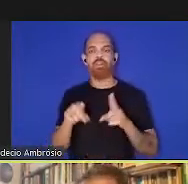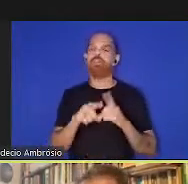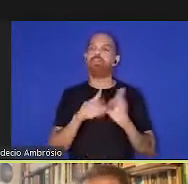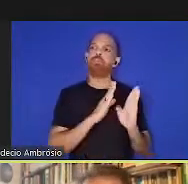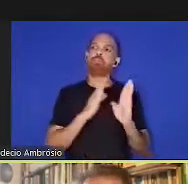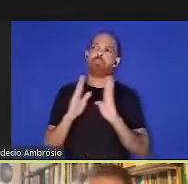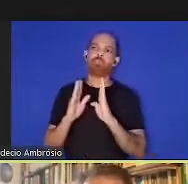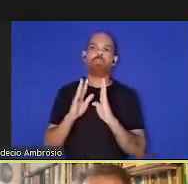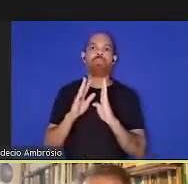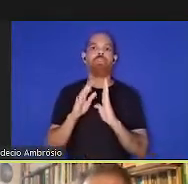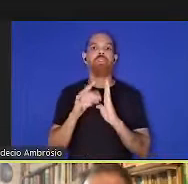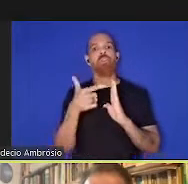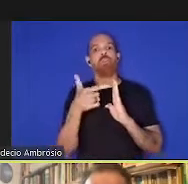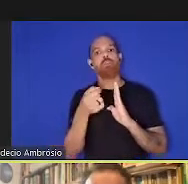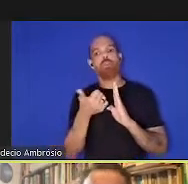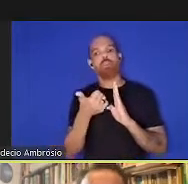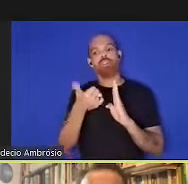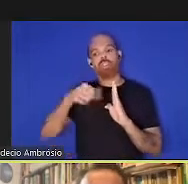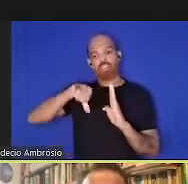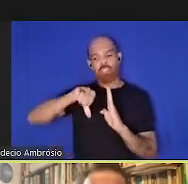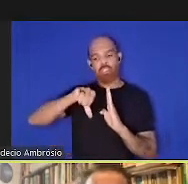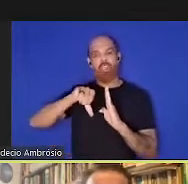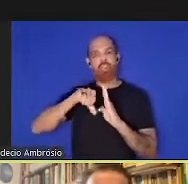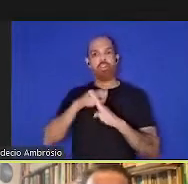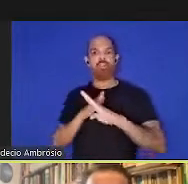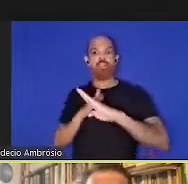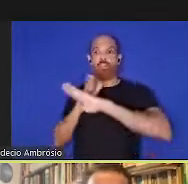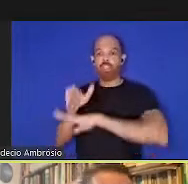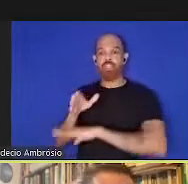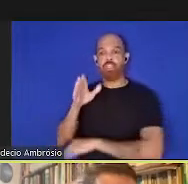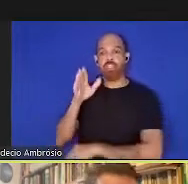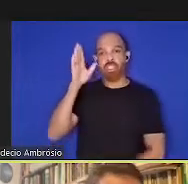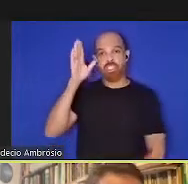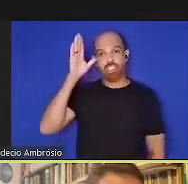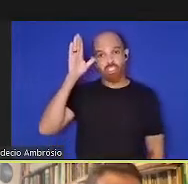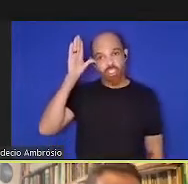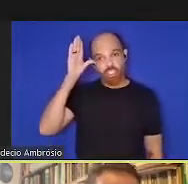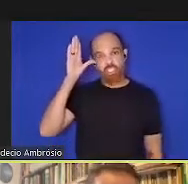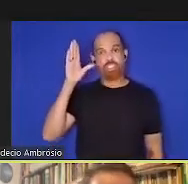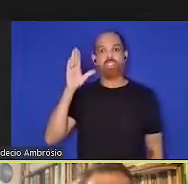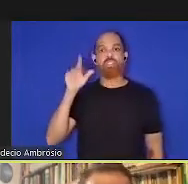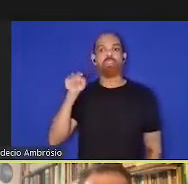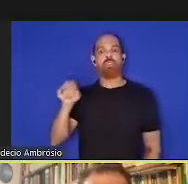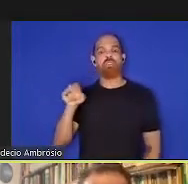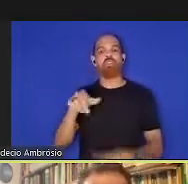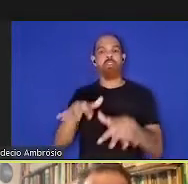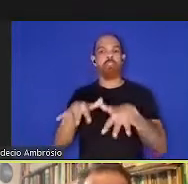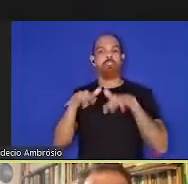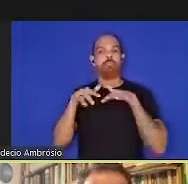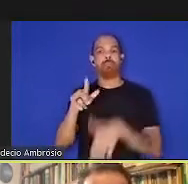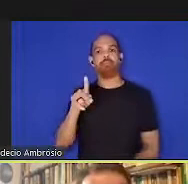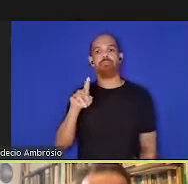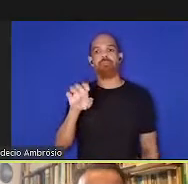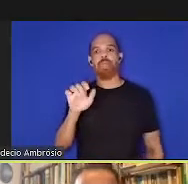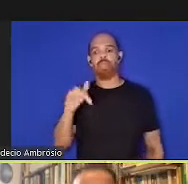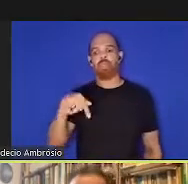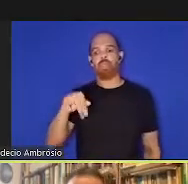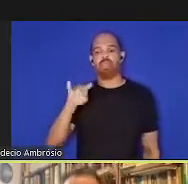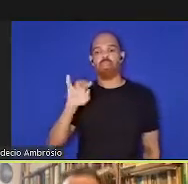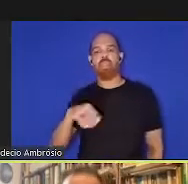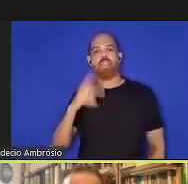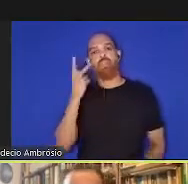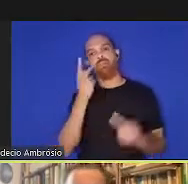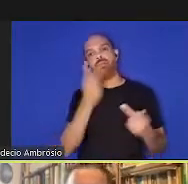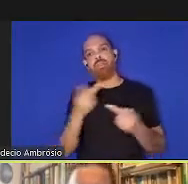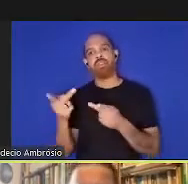no ano de 2019, eu fui até a China, no Fórum de Pequim, aqui do lado direito, e visitando alguns alunos,